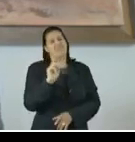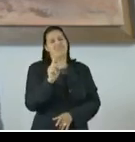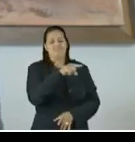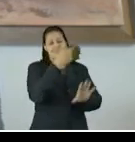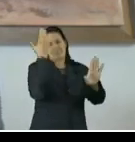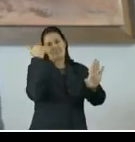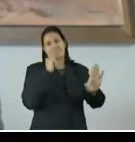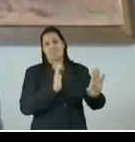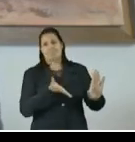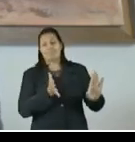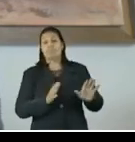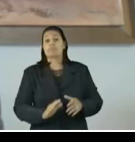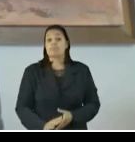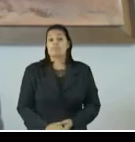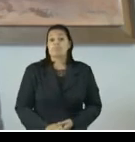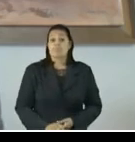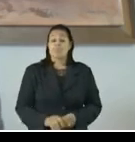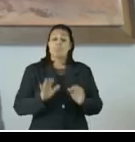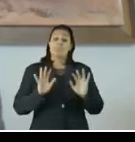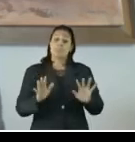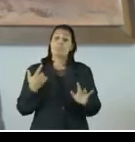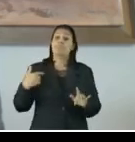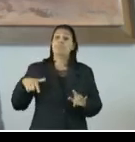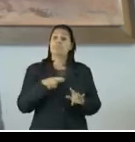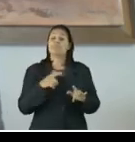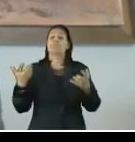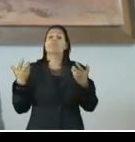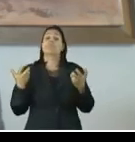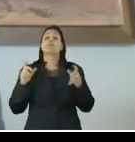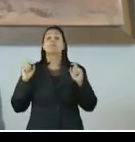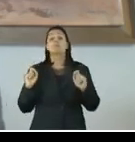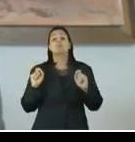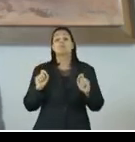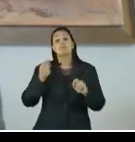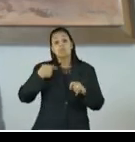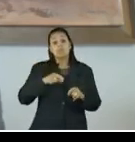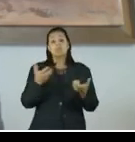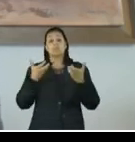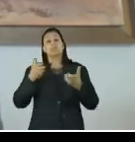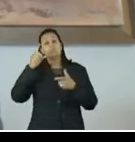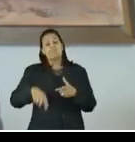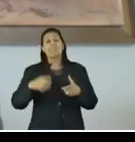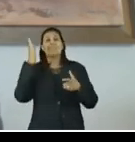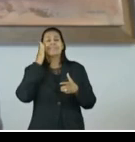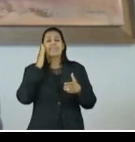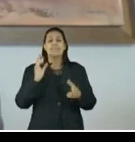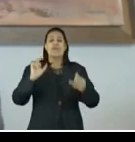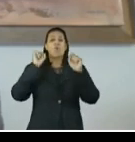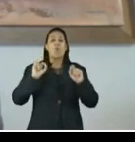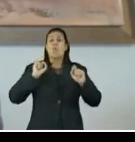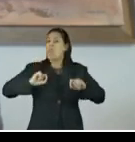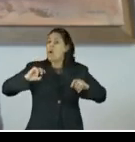Padre Nosso, o que nós queremos é obter uma fotografia que seja